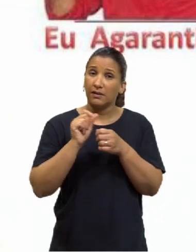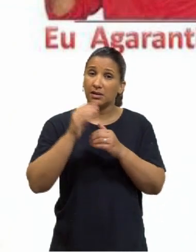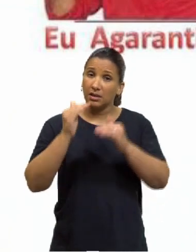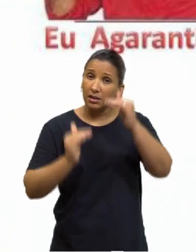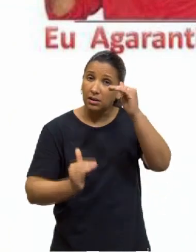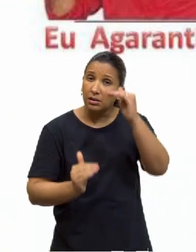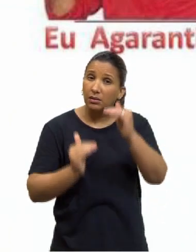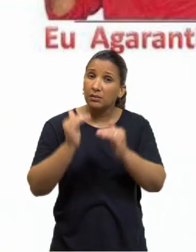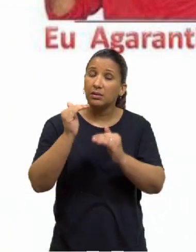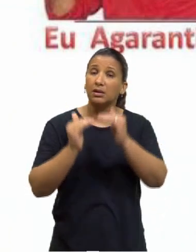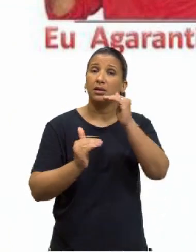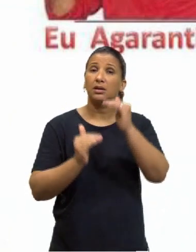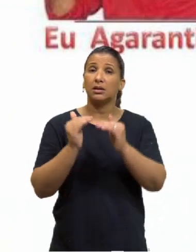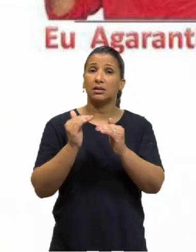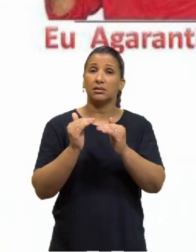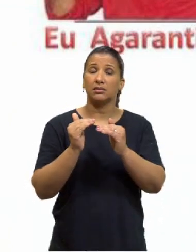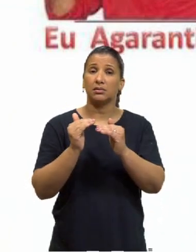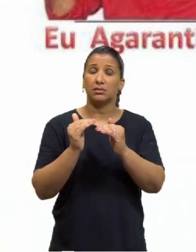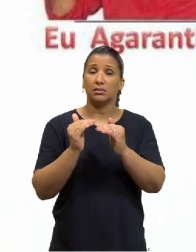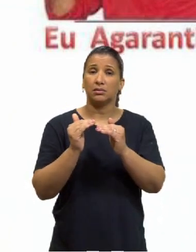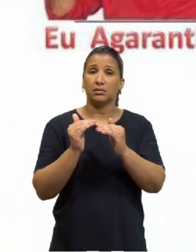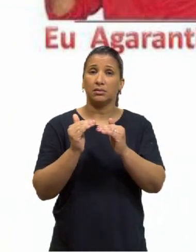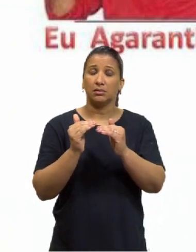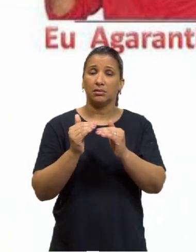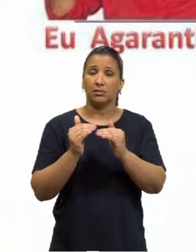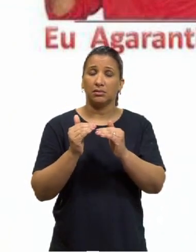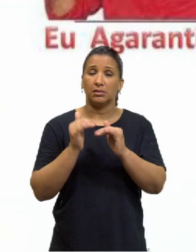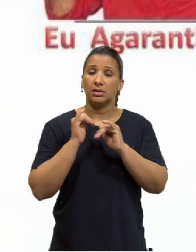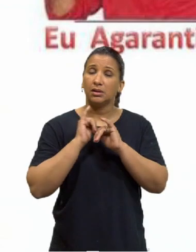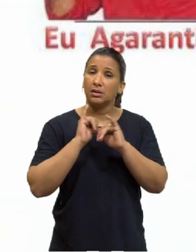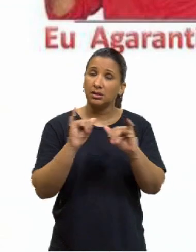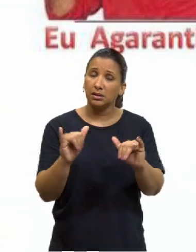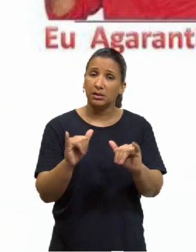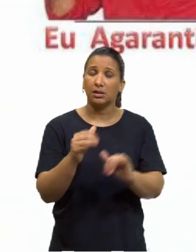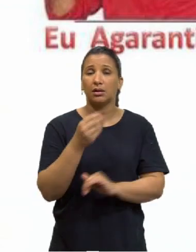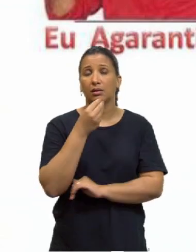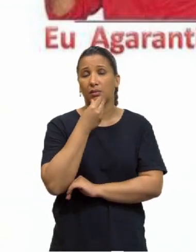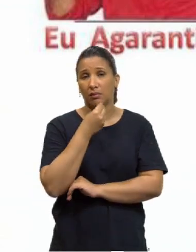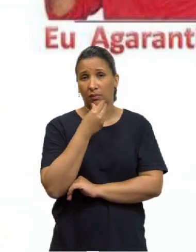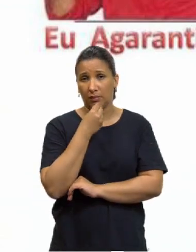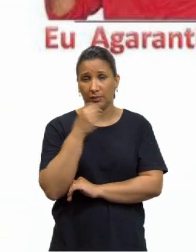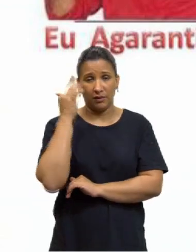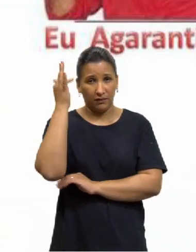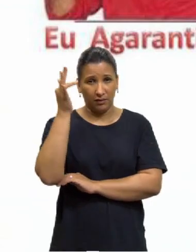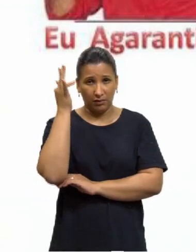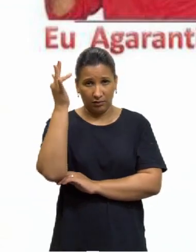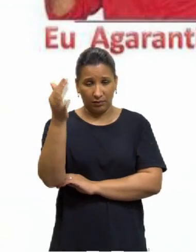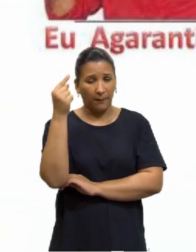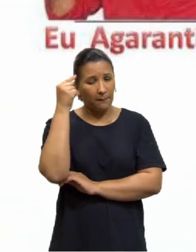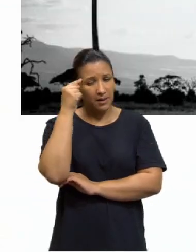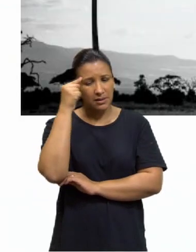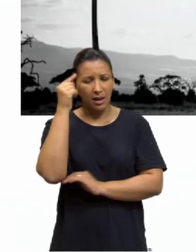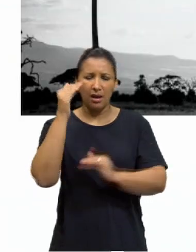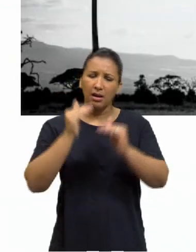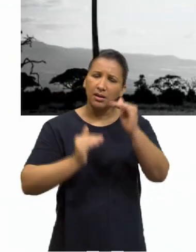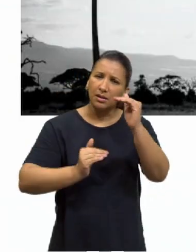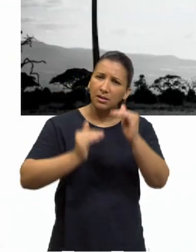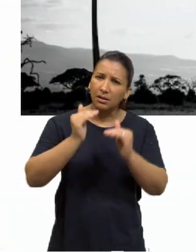que é o que Aristóteles nos propõe, nos deixa esse legado. Vamos fazer esse exercício de poder pensar e equilibrar.